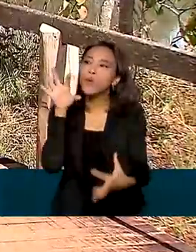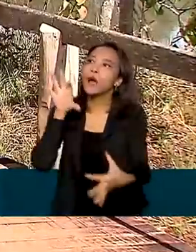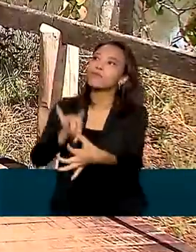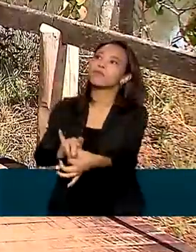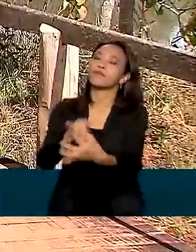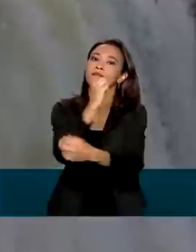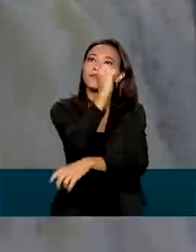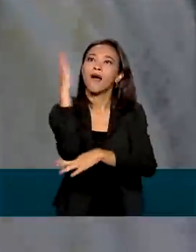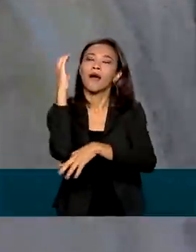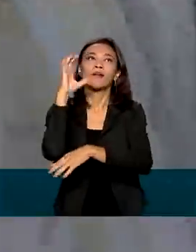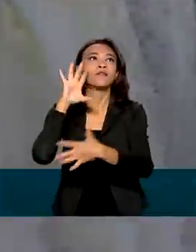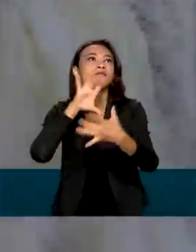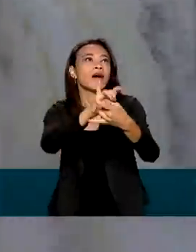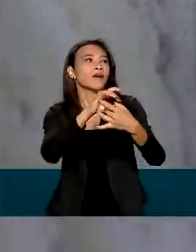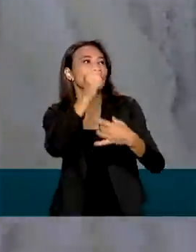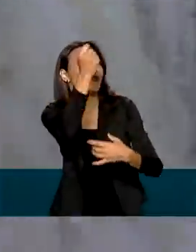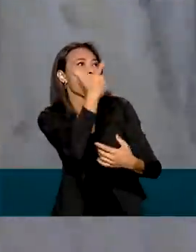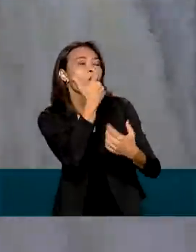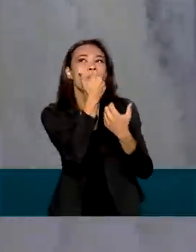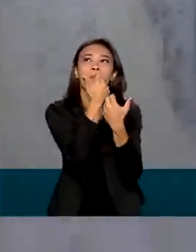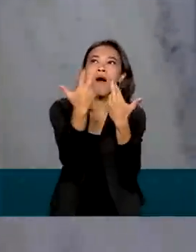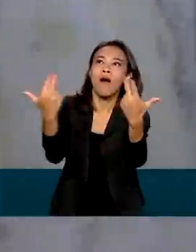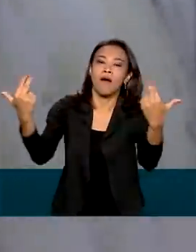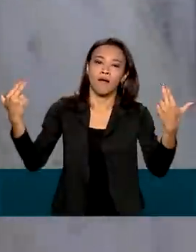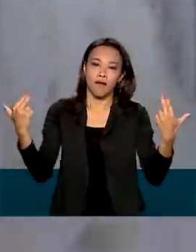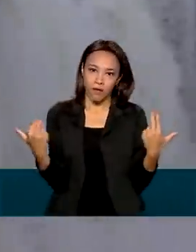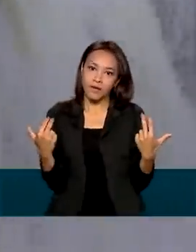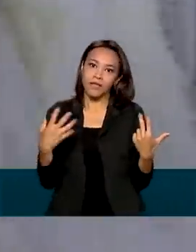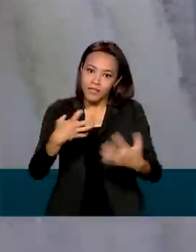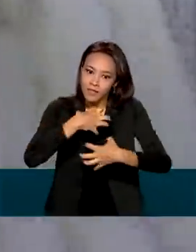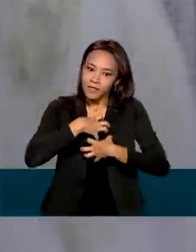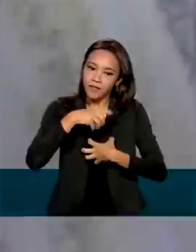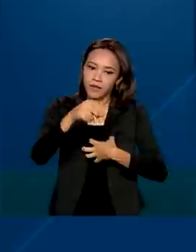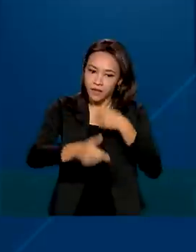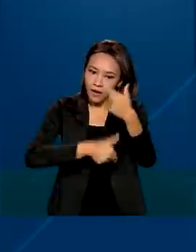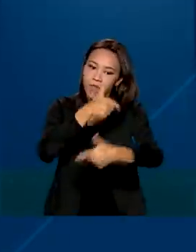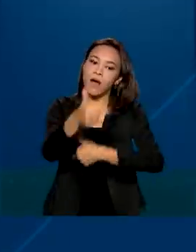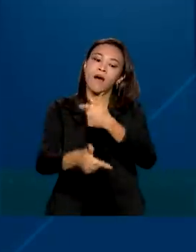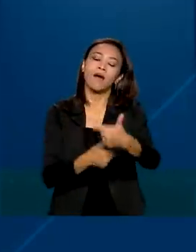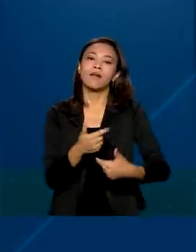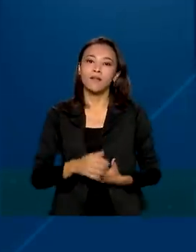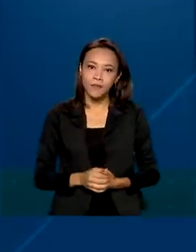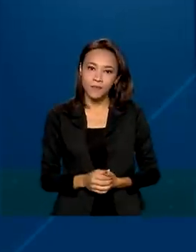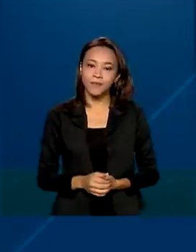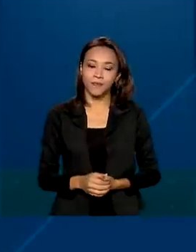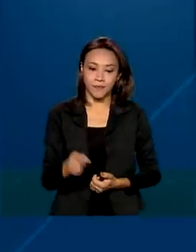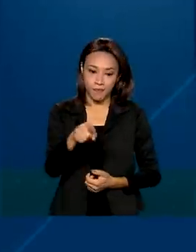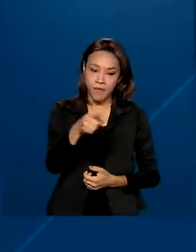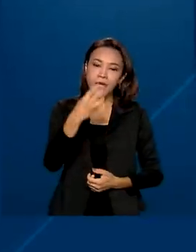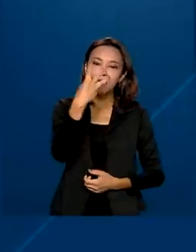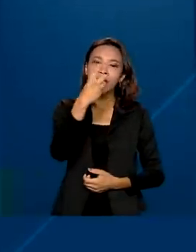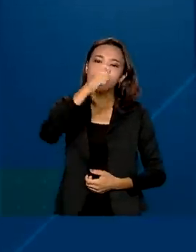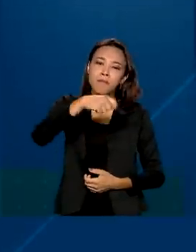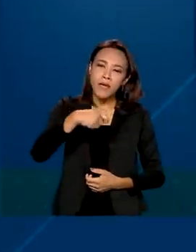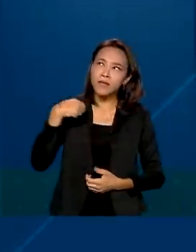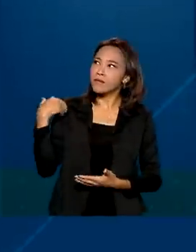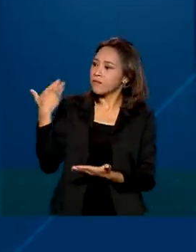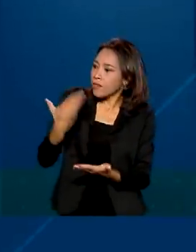sol e à natureza. Uma tendência que é sentida por quem trabalha no setor. De uns três meses para cá,